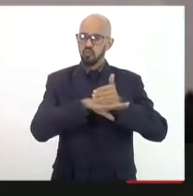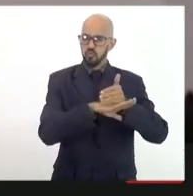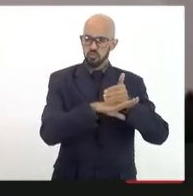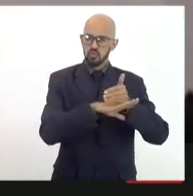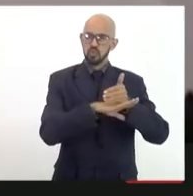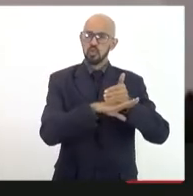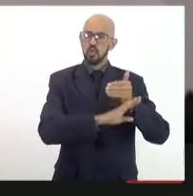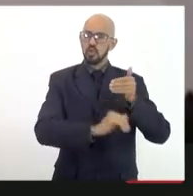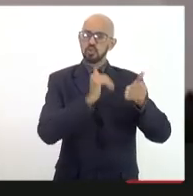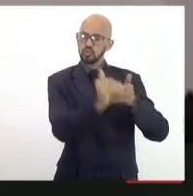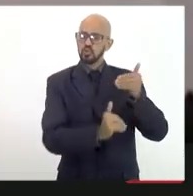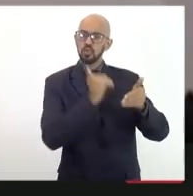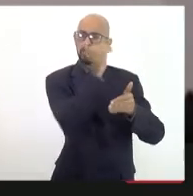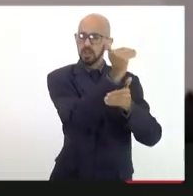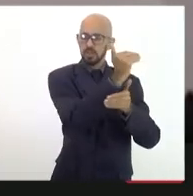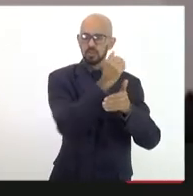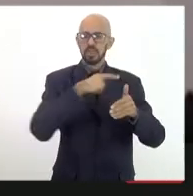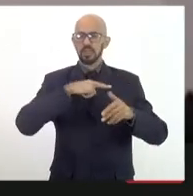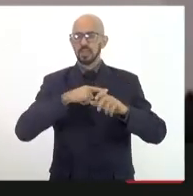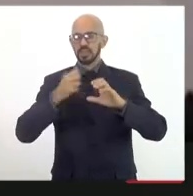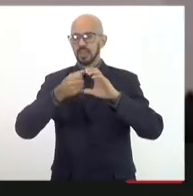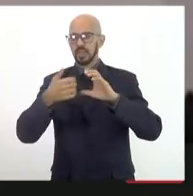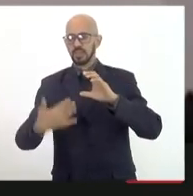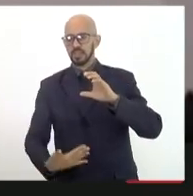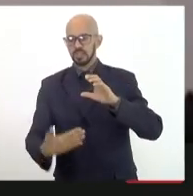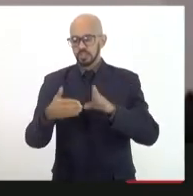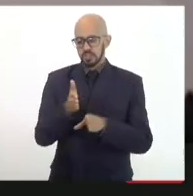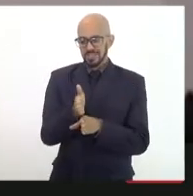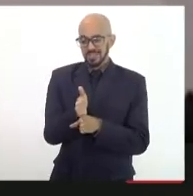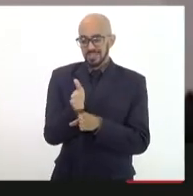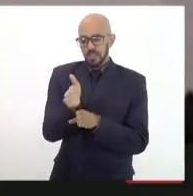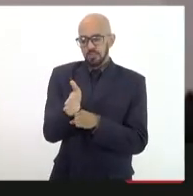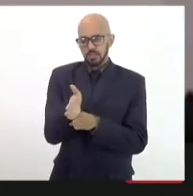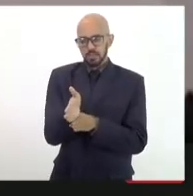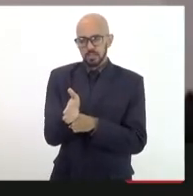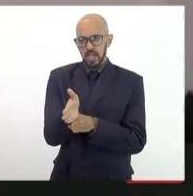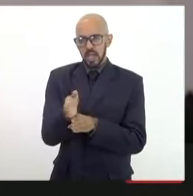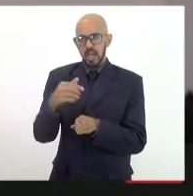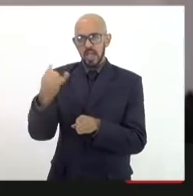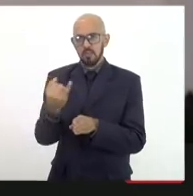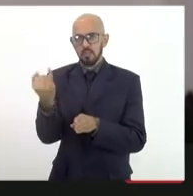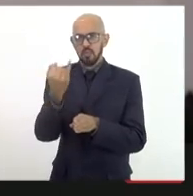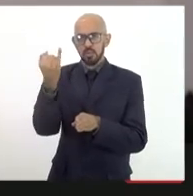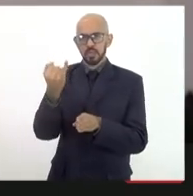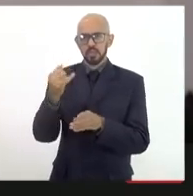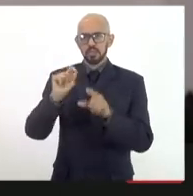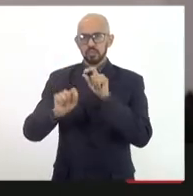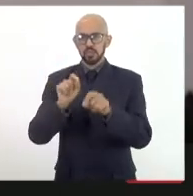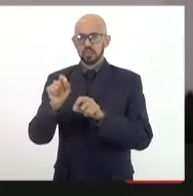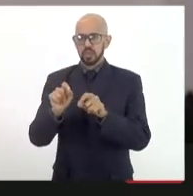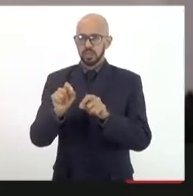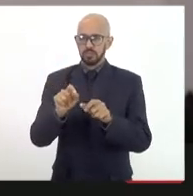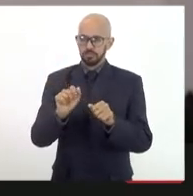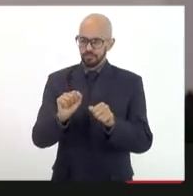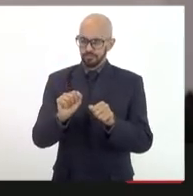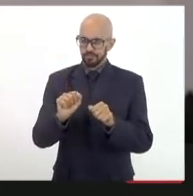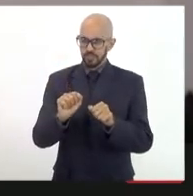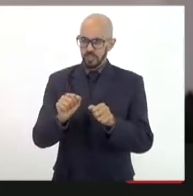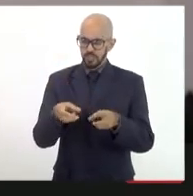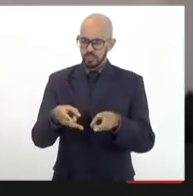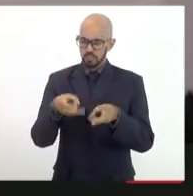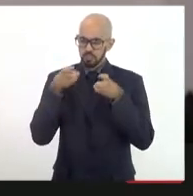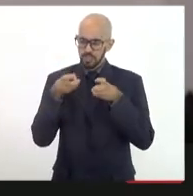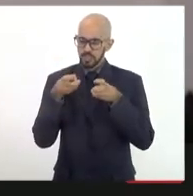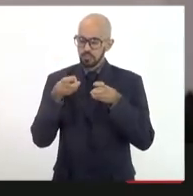estabilização, talvez fosse interessante considerar o aspecto da função